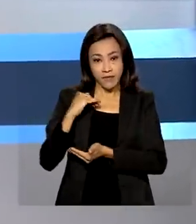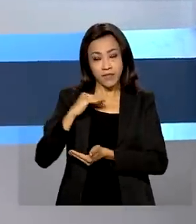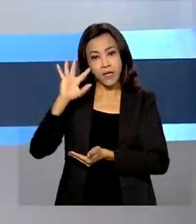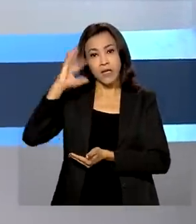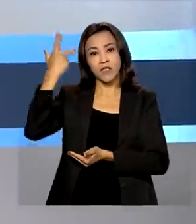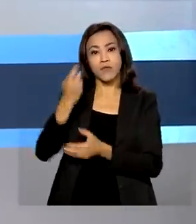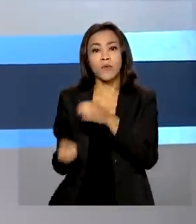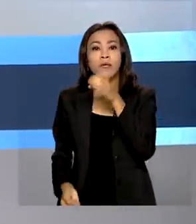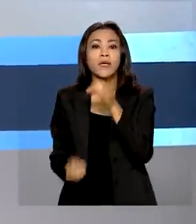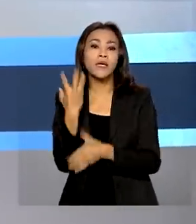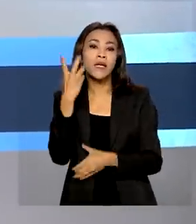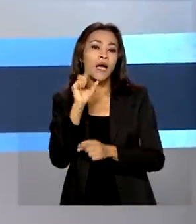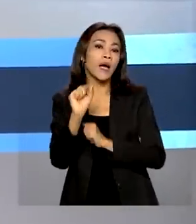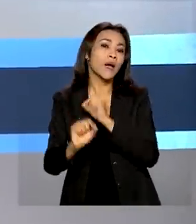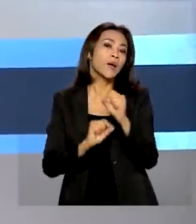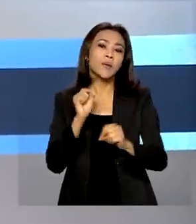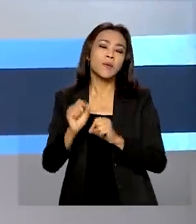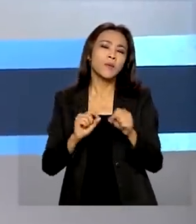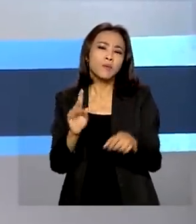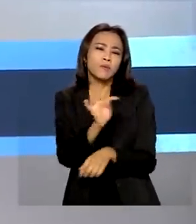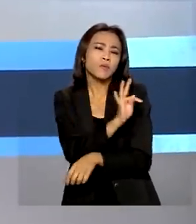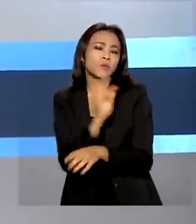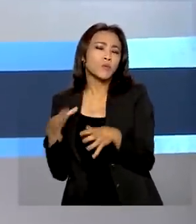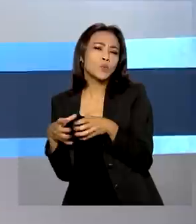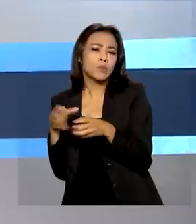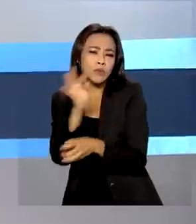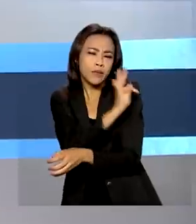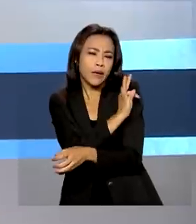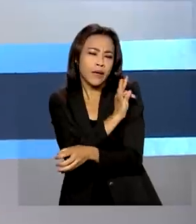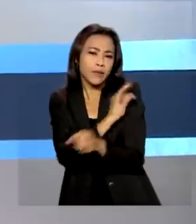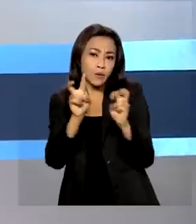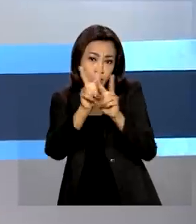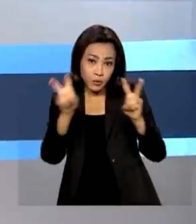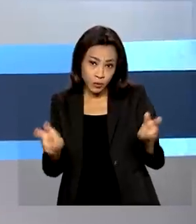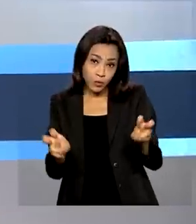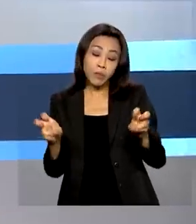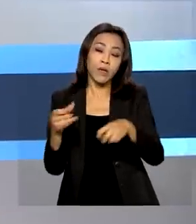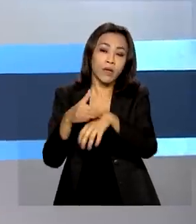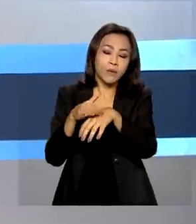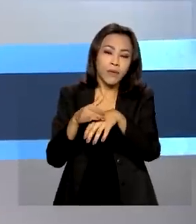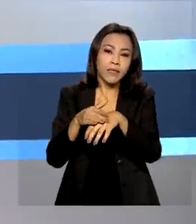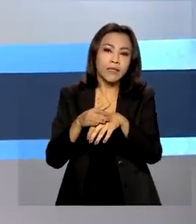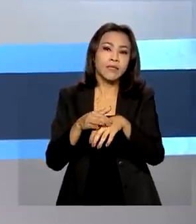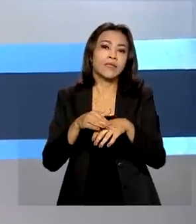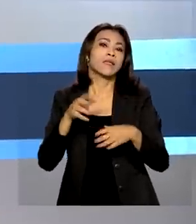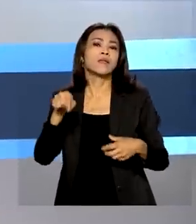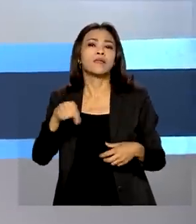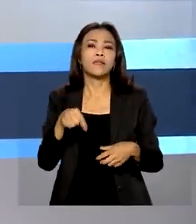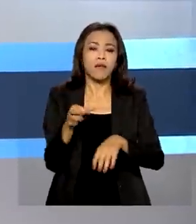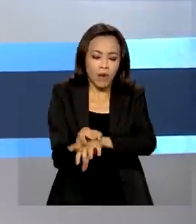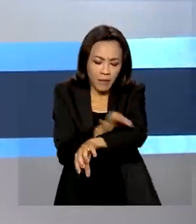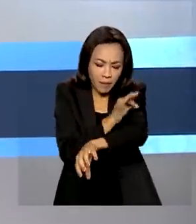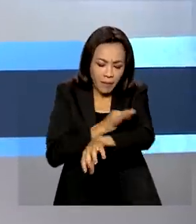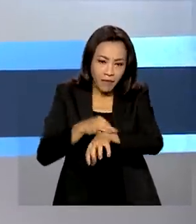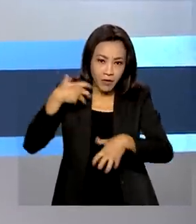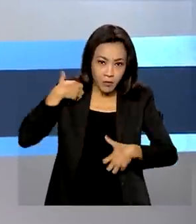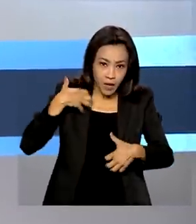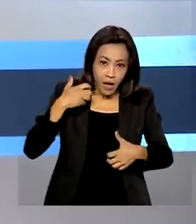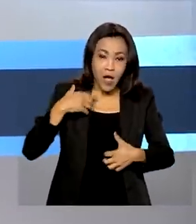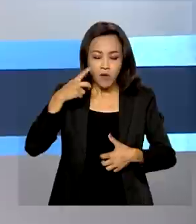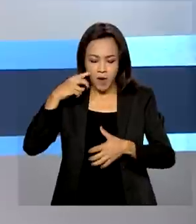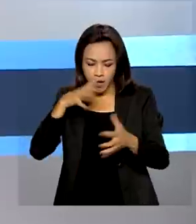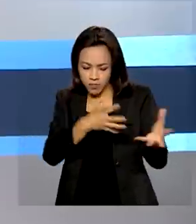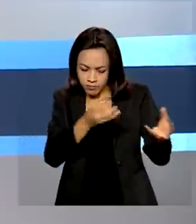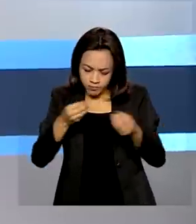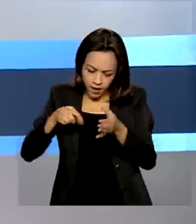Emergência da Manquipox. O grupo vai reunir áreas técnicas da agência para acelerar análises de pesquisas clínicas,